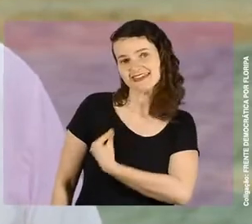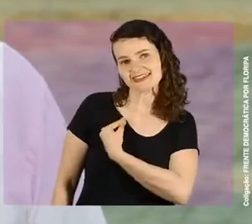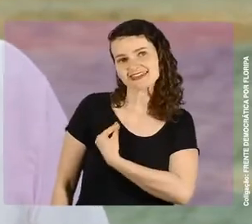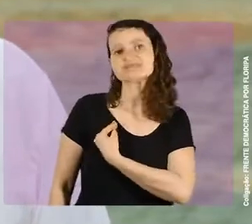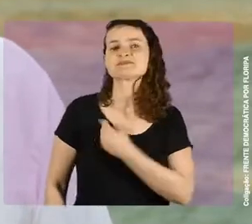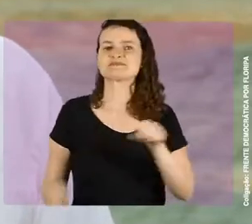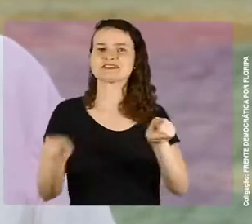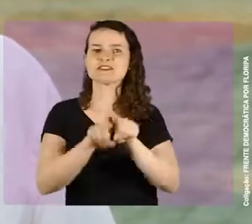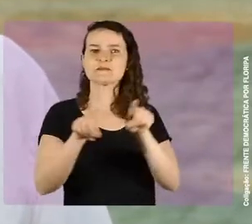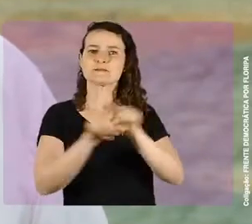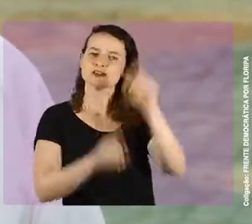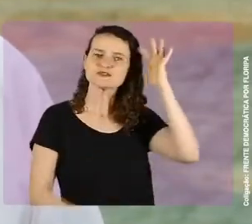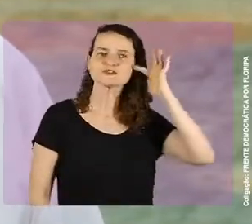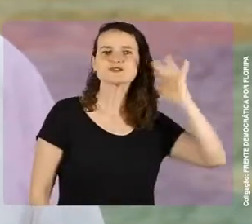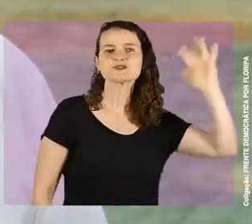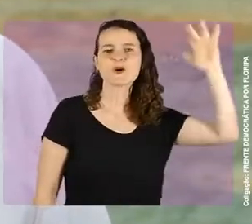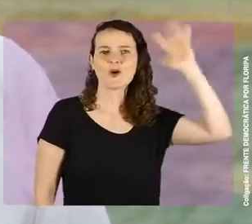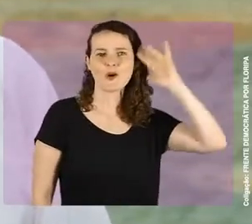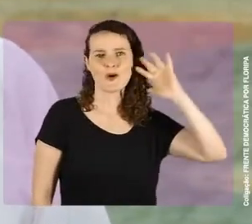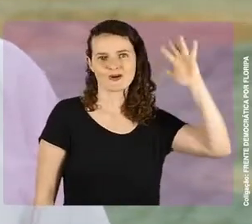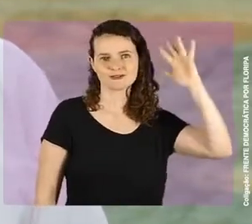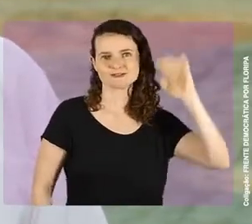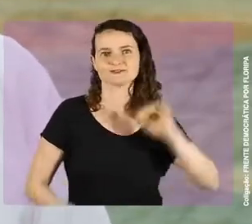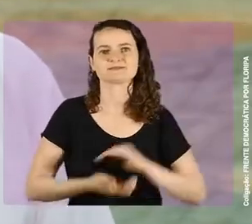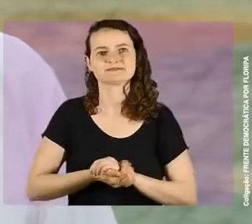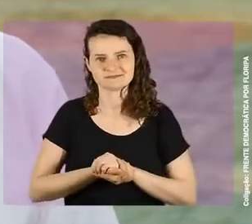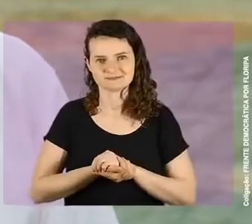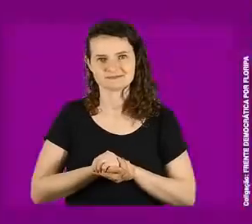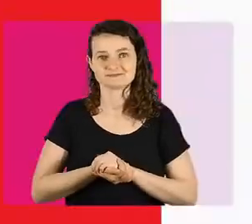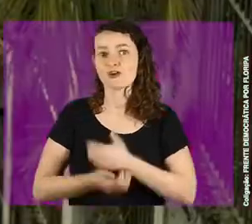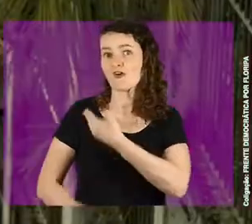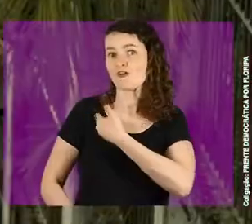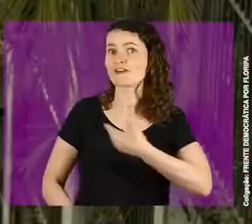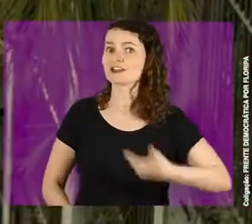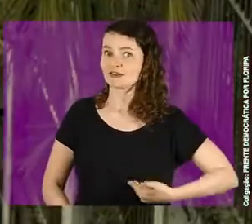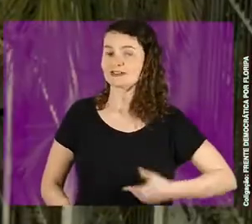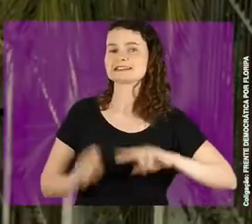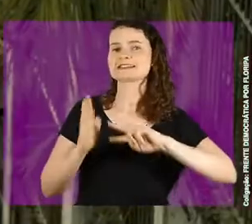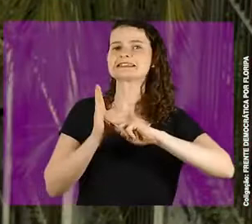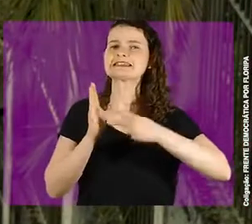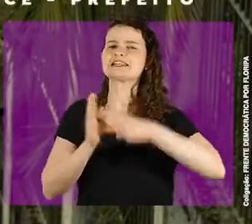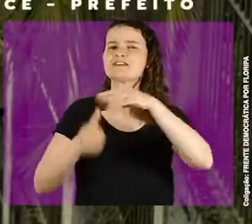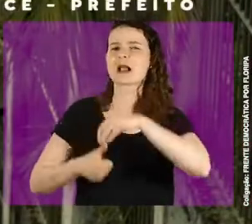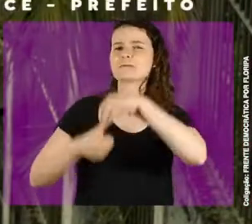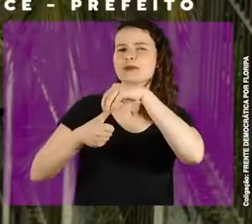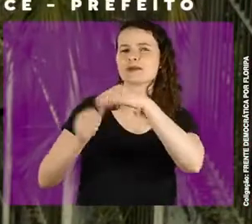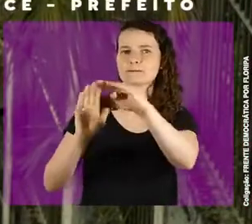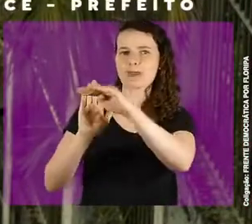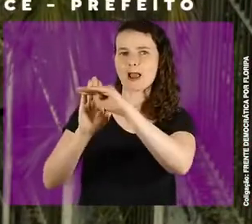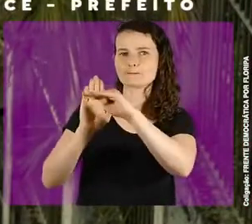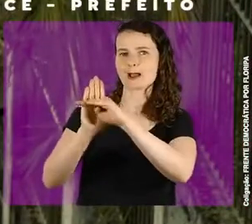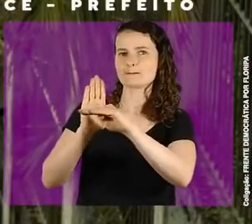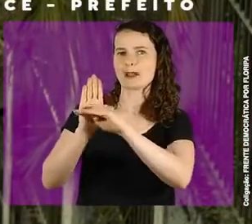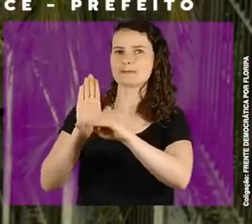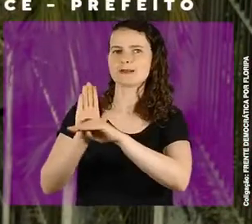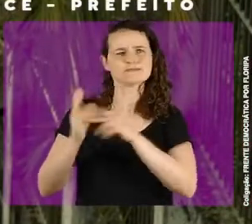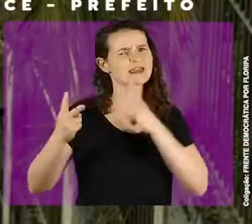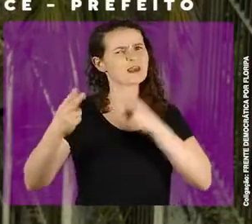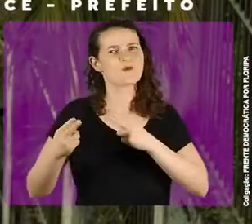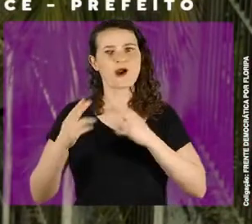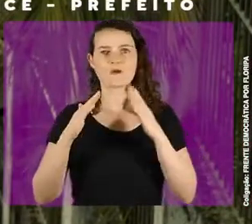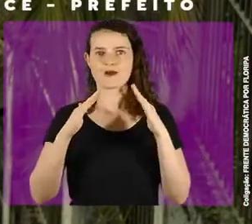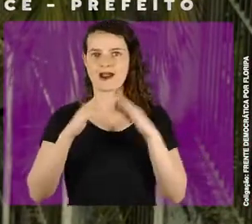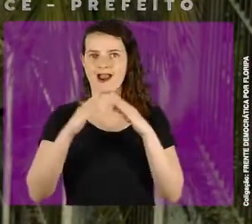vida acontece, que os sonhos são sonhados. Governar é definir prioridades, assim como